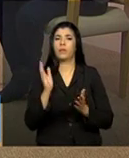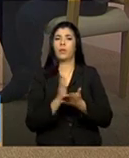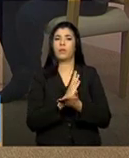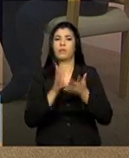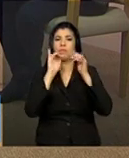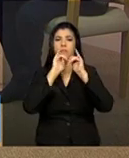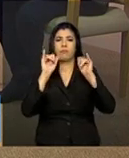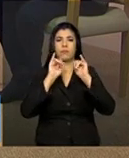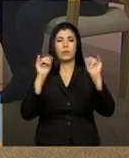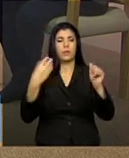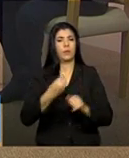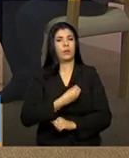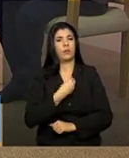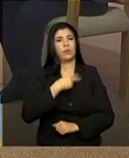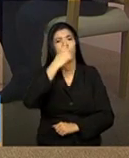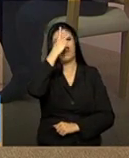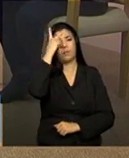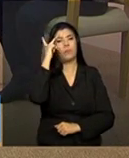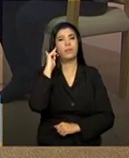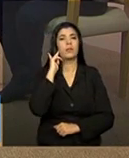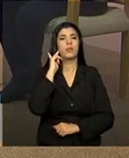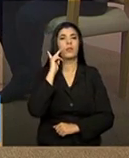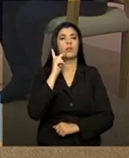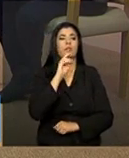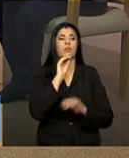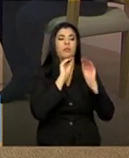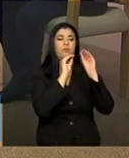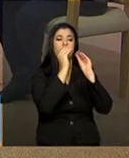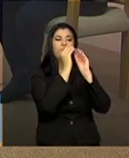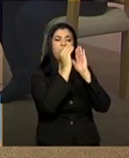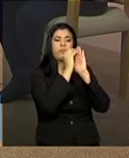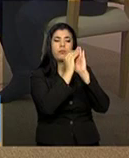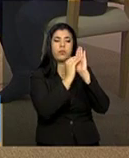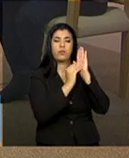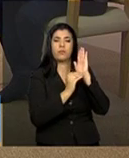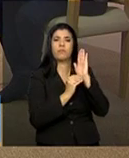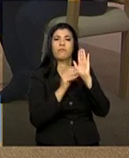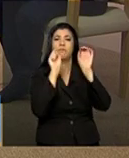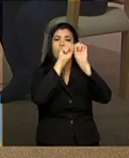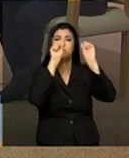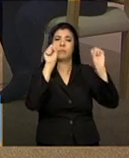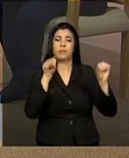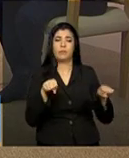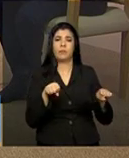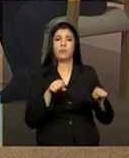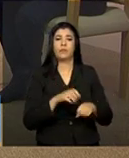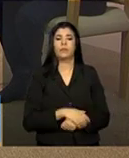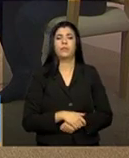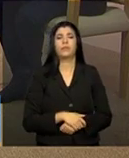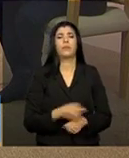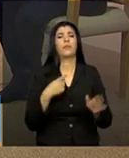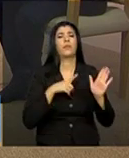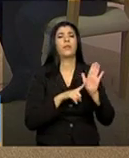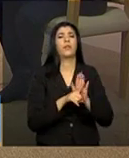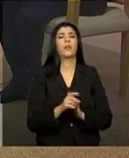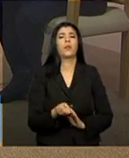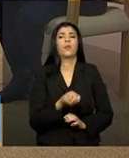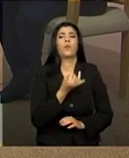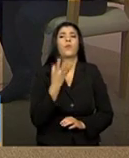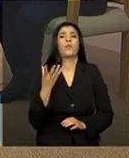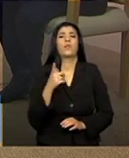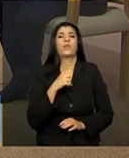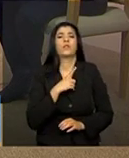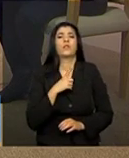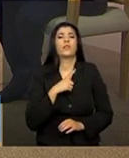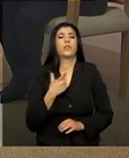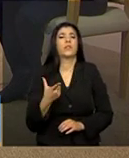vida privada das pessoas, elas sejam inseridas nesse sistema eletrônico, né, isso? E que implicações isso vai ter para